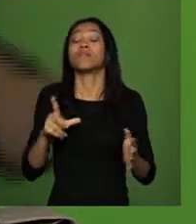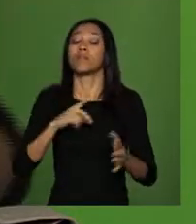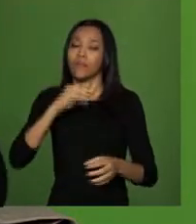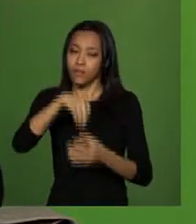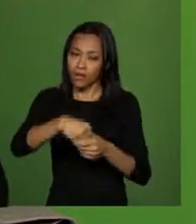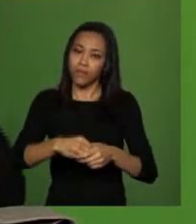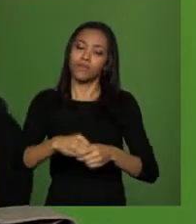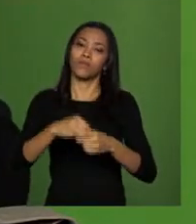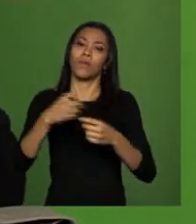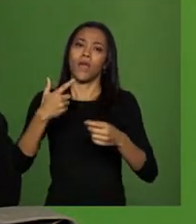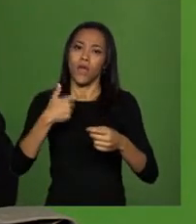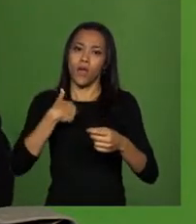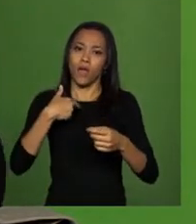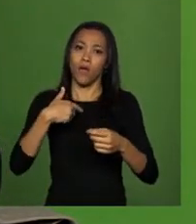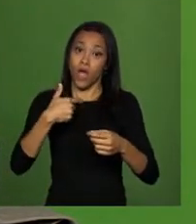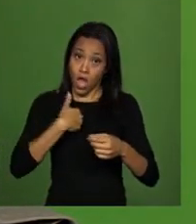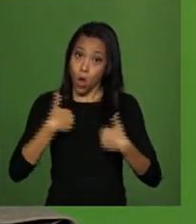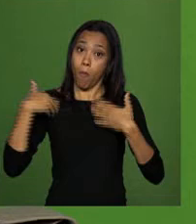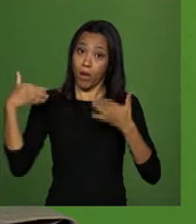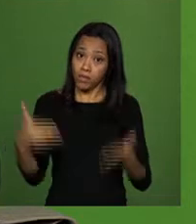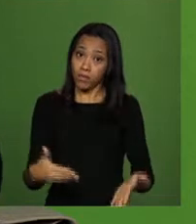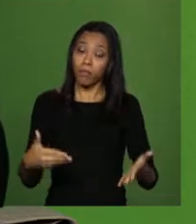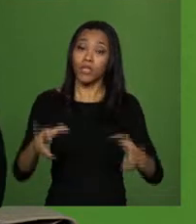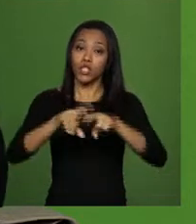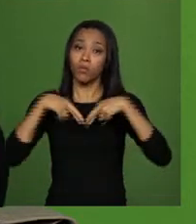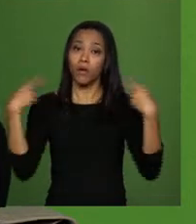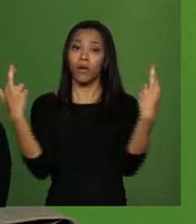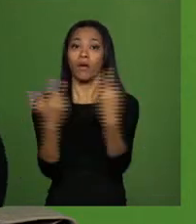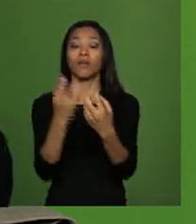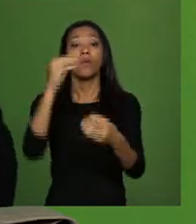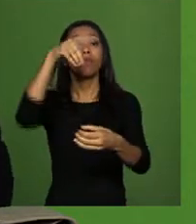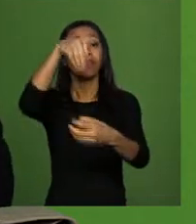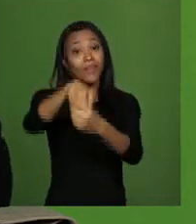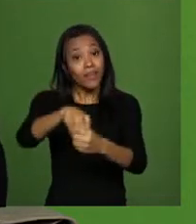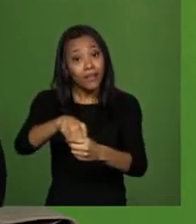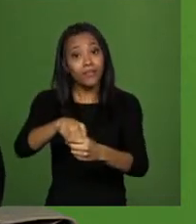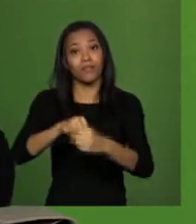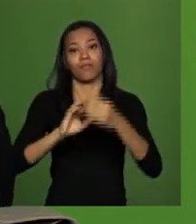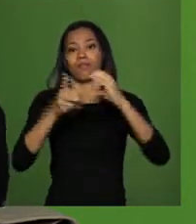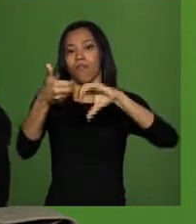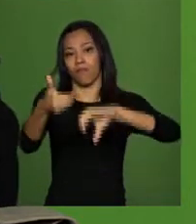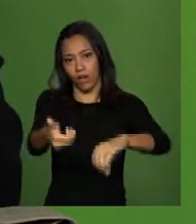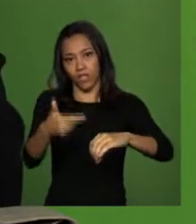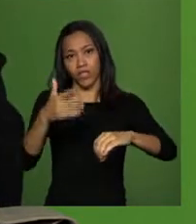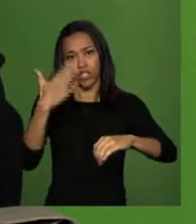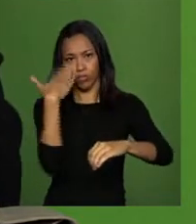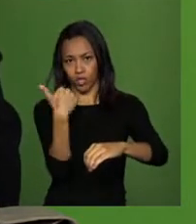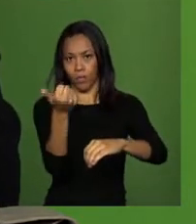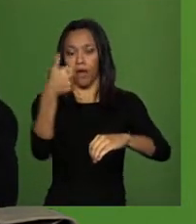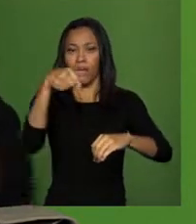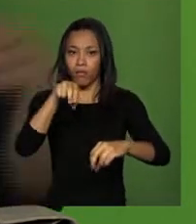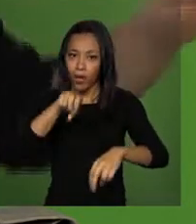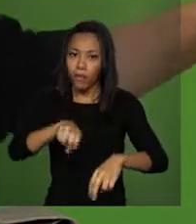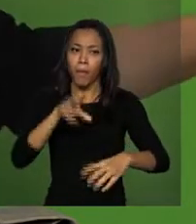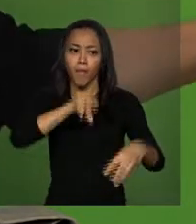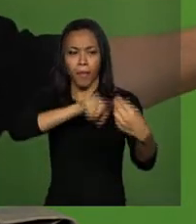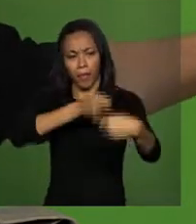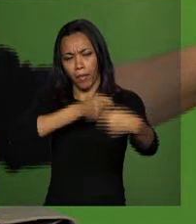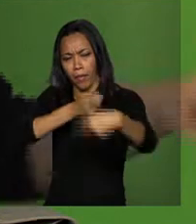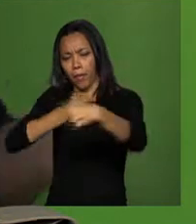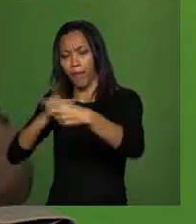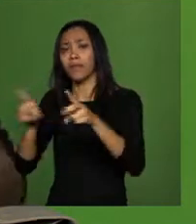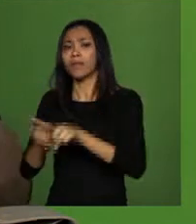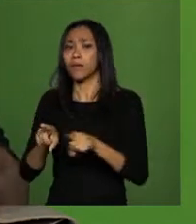Congresso. Eu participei de audiência pública no Congresso Nacional. Eu, pessoalmente. Fora o o Ministério do Meio Ambiente, as equipes de governo, Ciência e